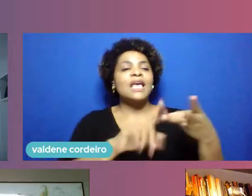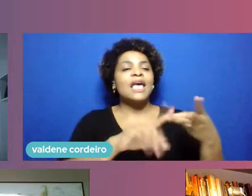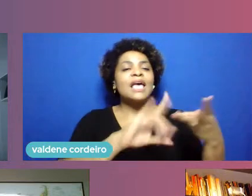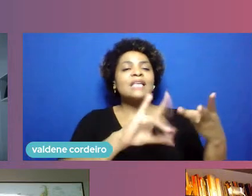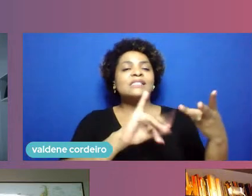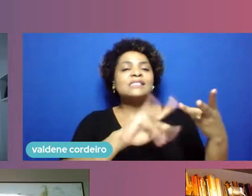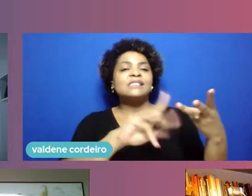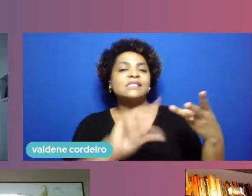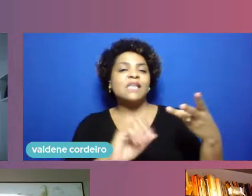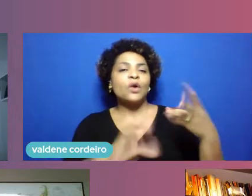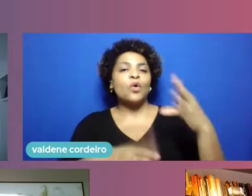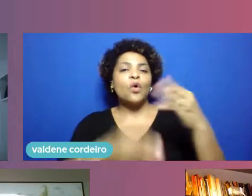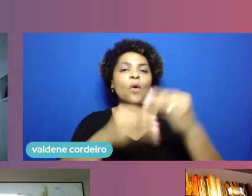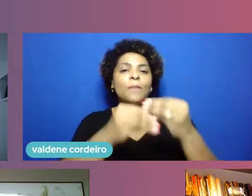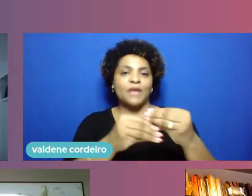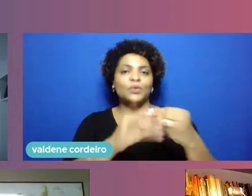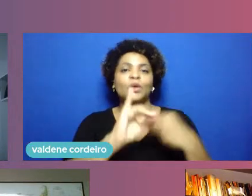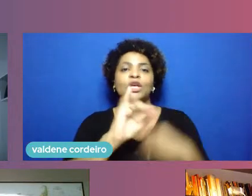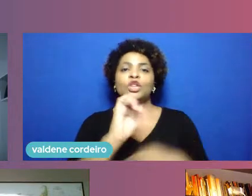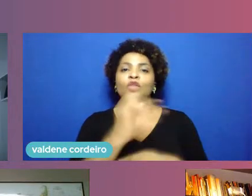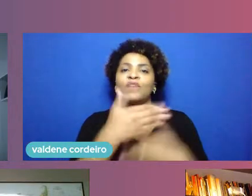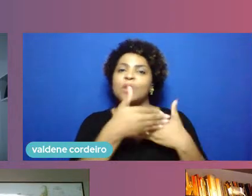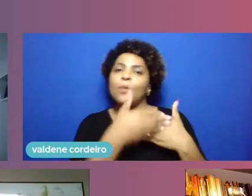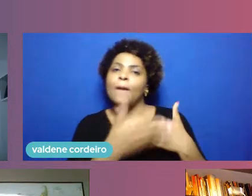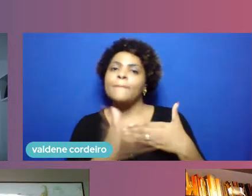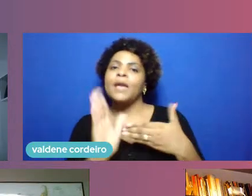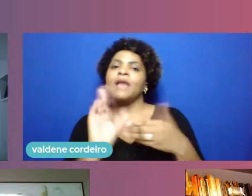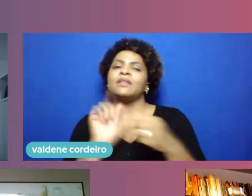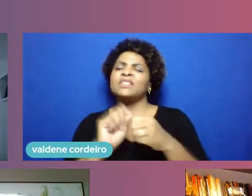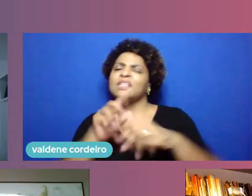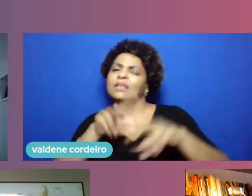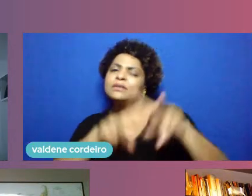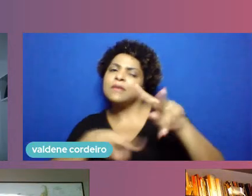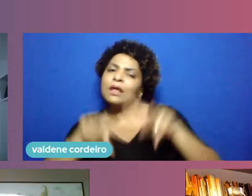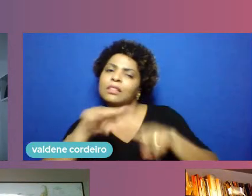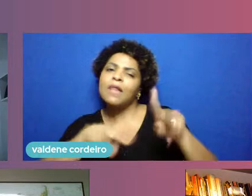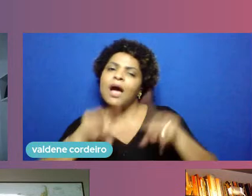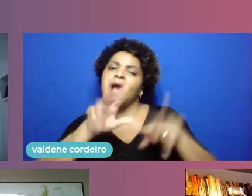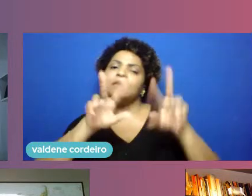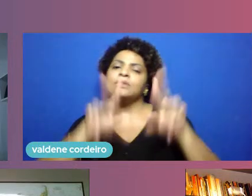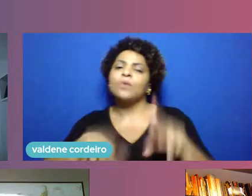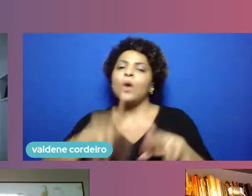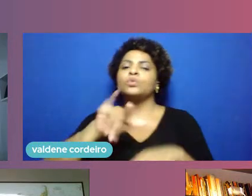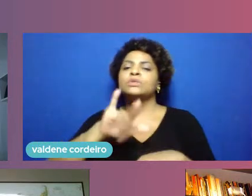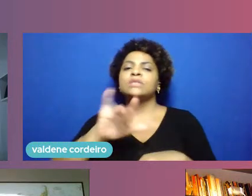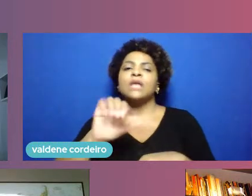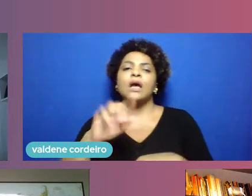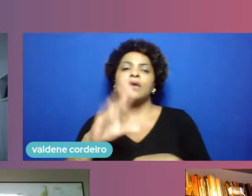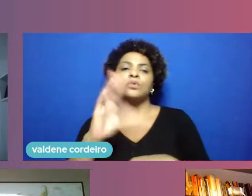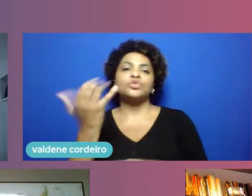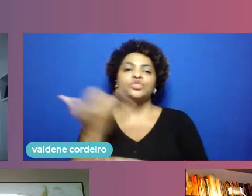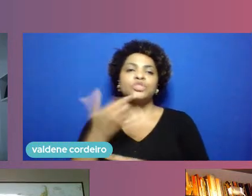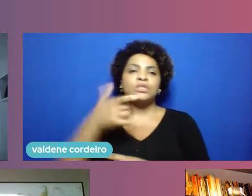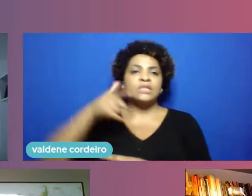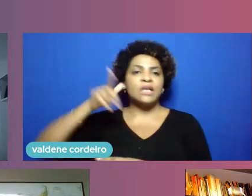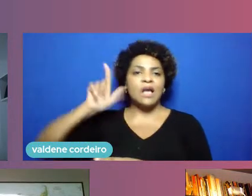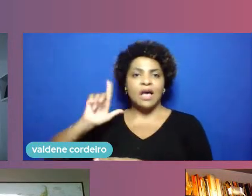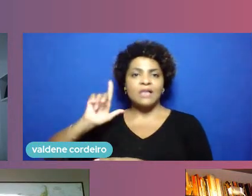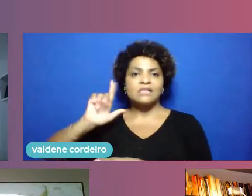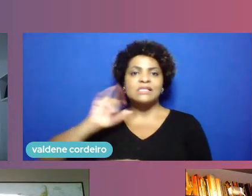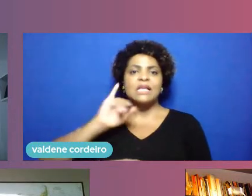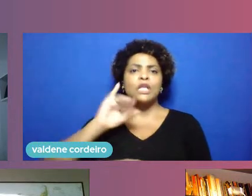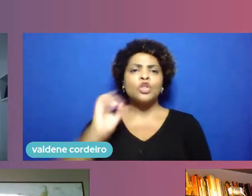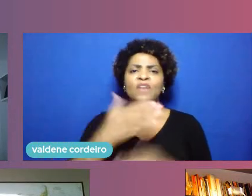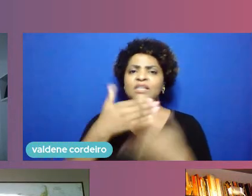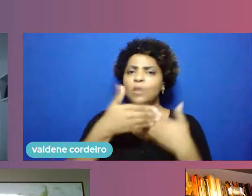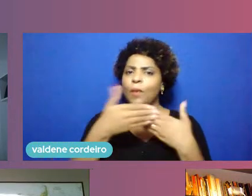para fazer todo esse projeto esse processo de análise que como o Luciano falou a inovação aberta não é só se soltou o EITA resolve